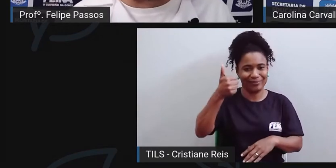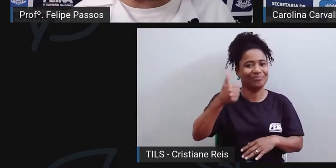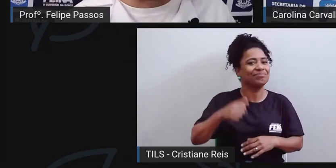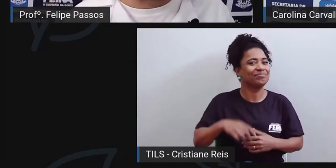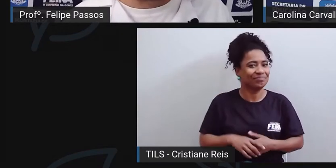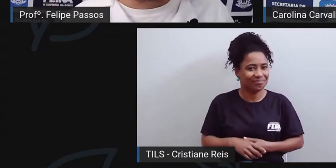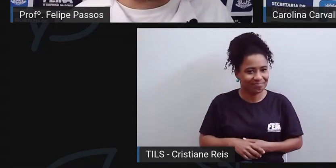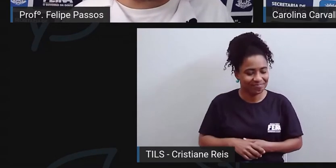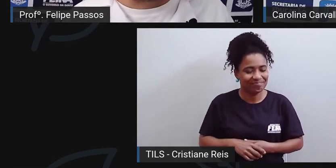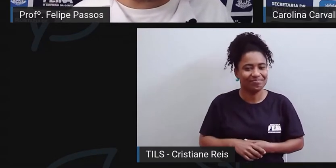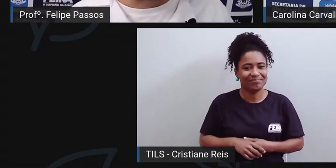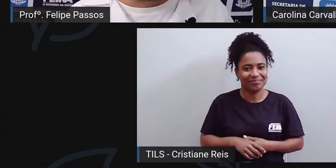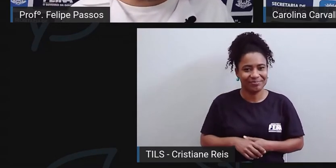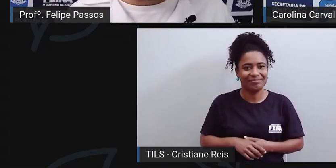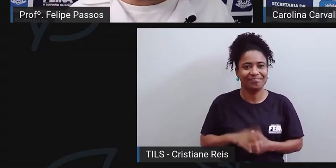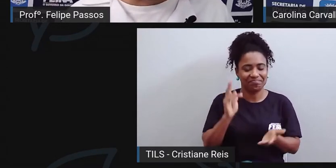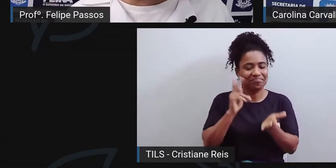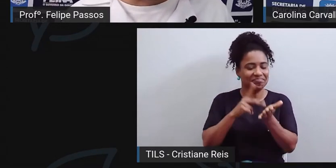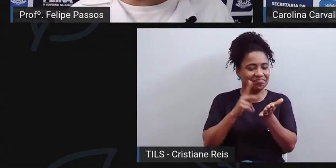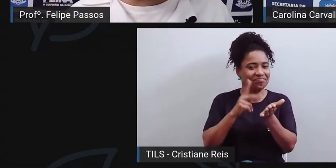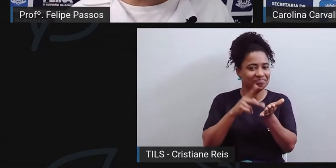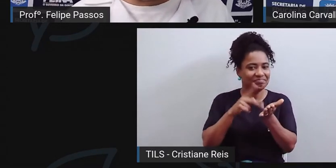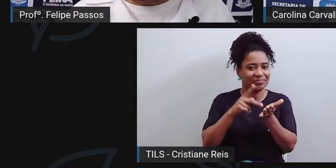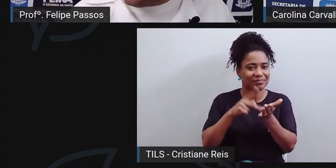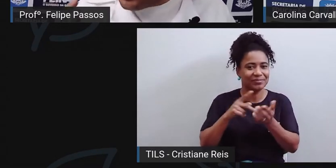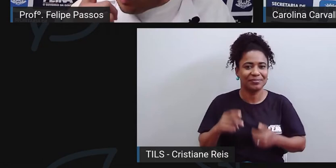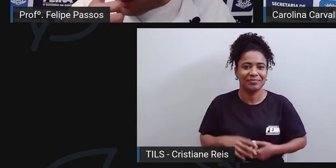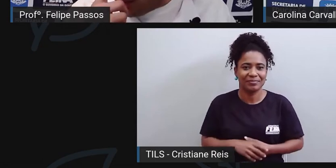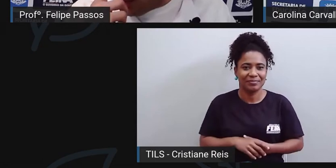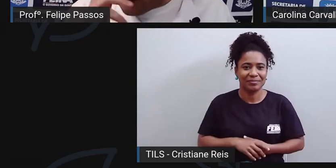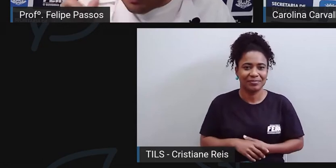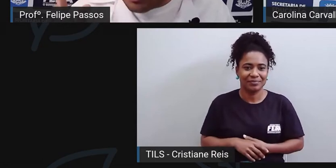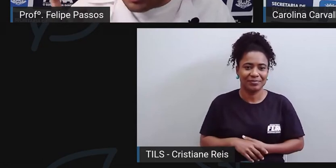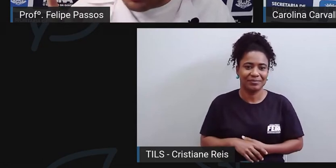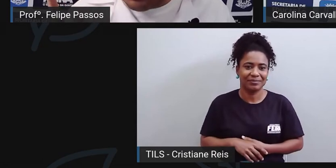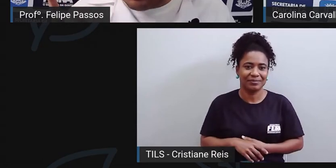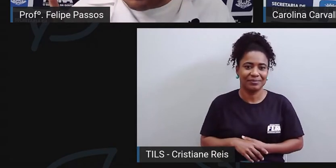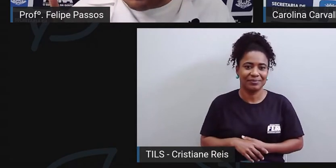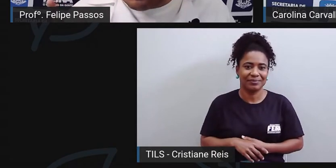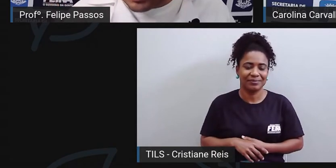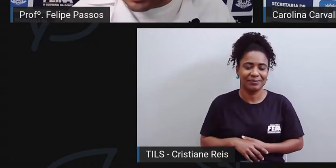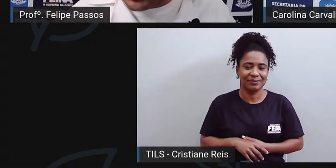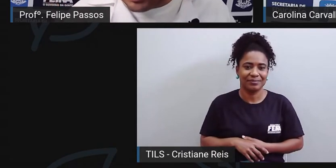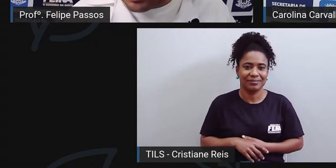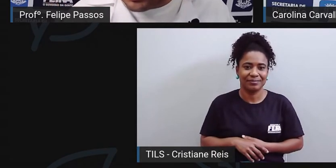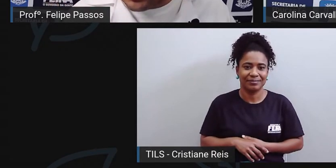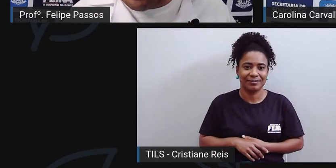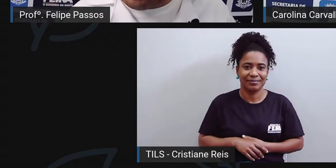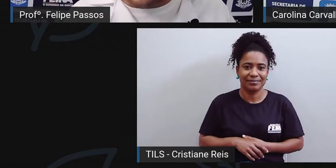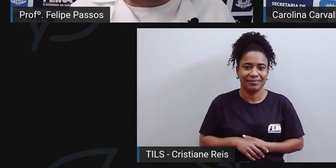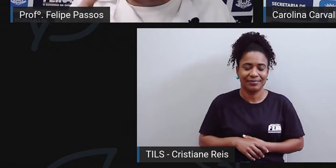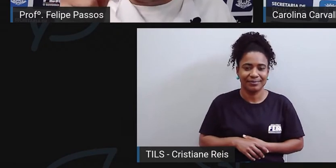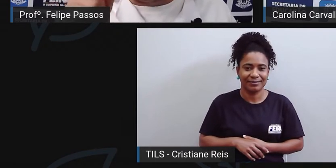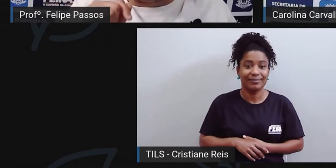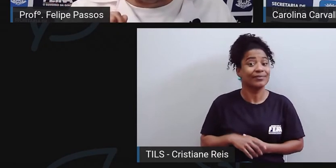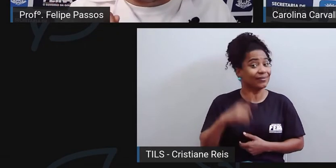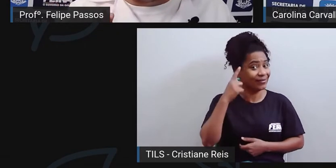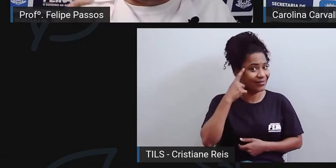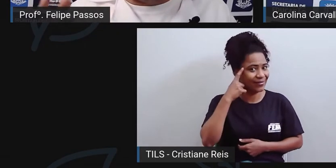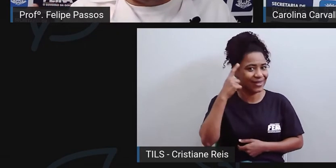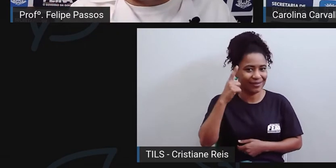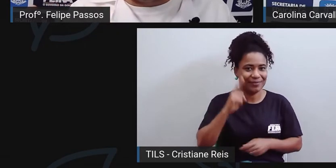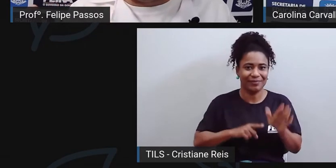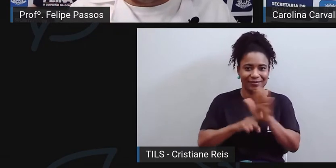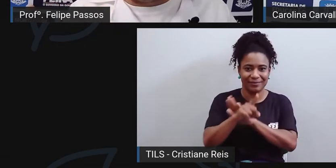tratamento, verdade. Eu ia perguntar alguma coisa, mas me fugiu relacionado a isso que você falou. Ah, lembrei.